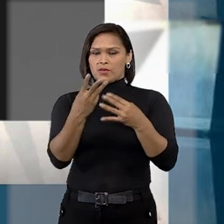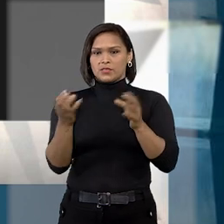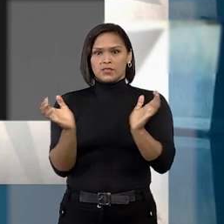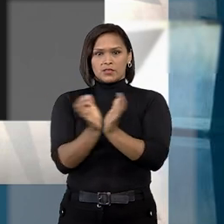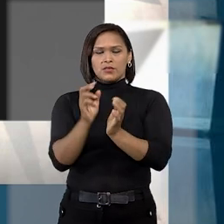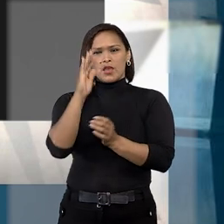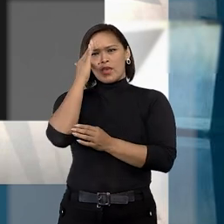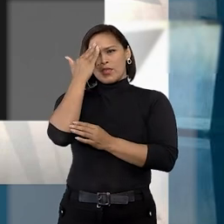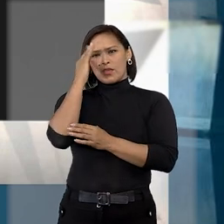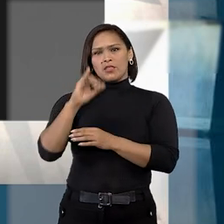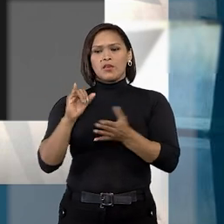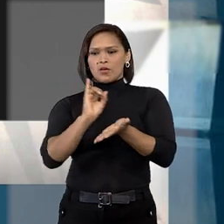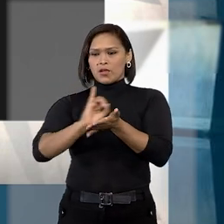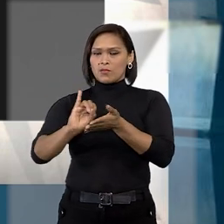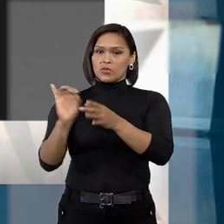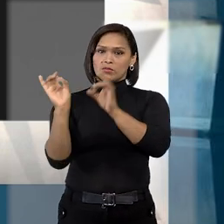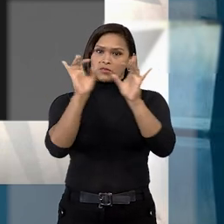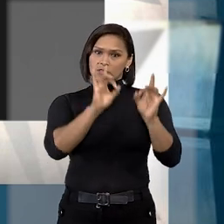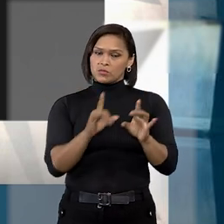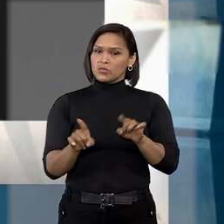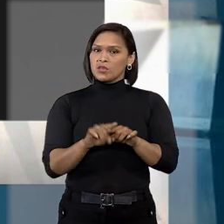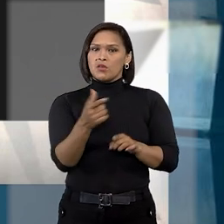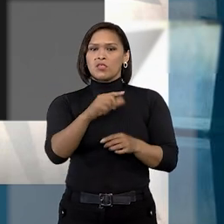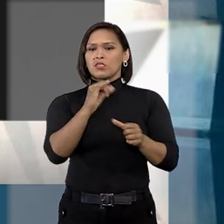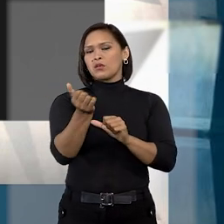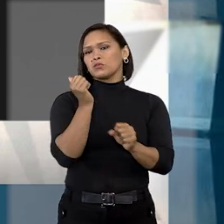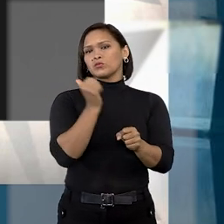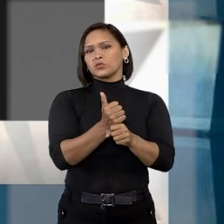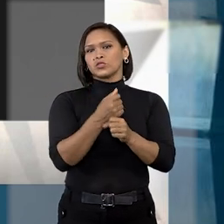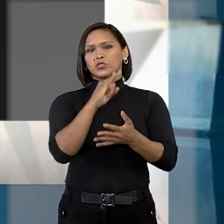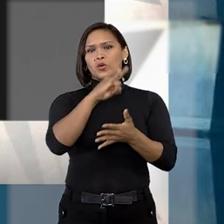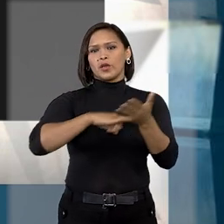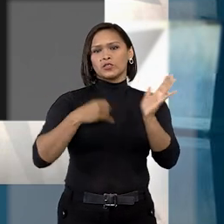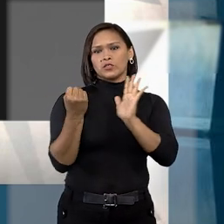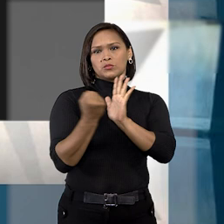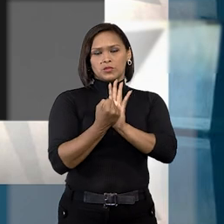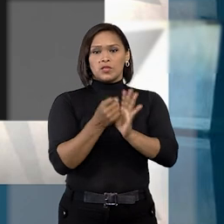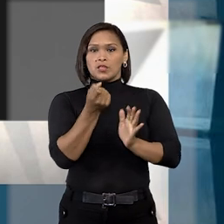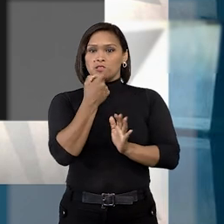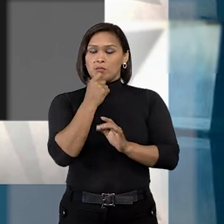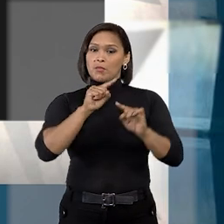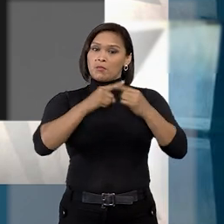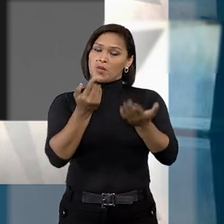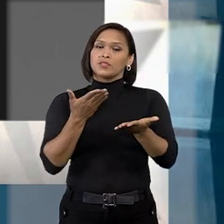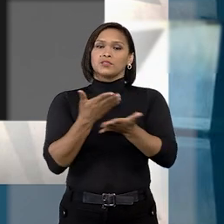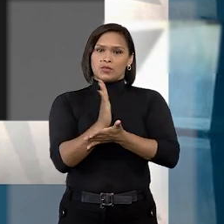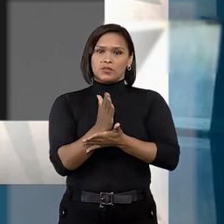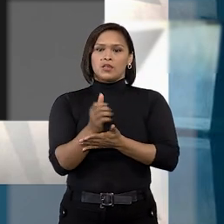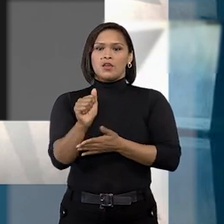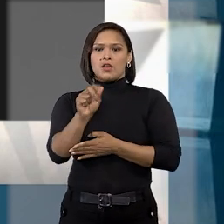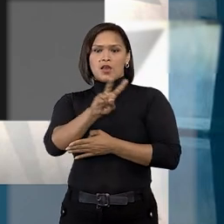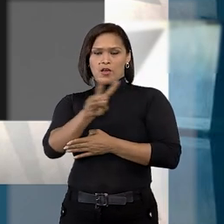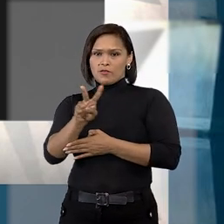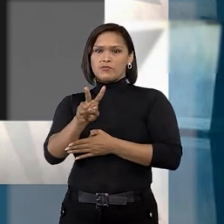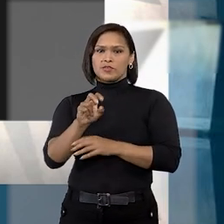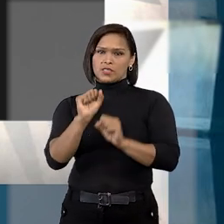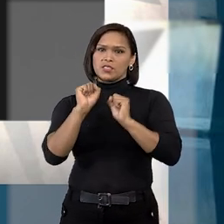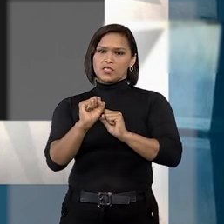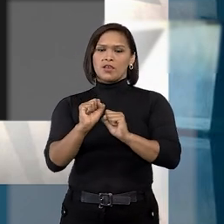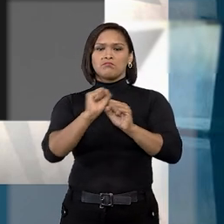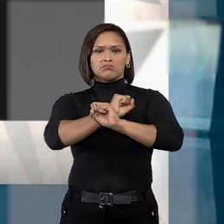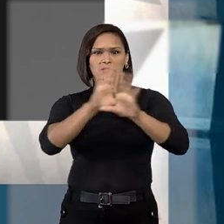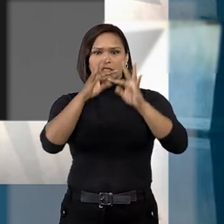terceira turma entendeu que a importação excepcional não substitui o registro do medicamento, mas a autorização dada pela Anvisa